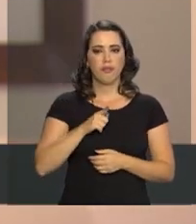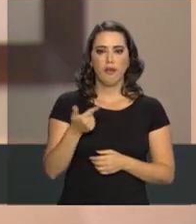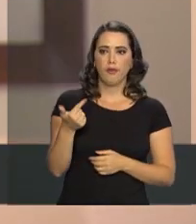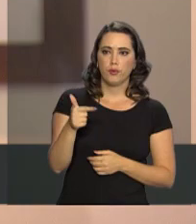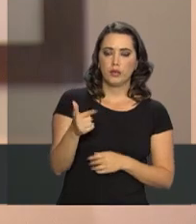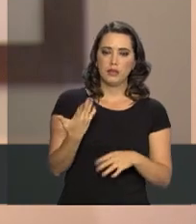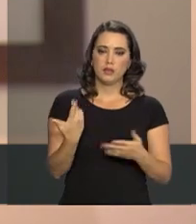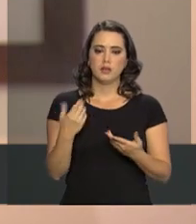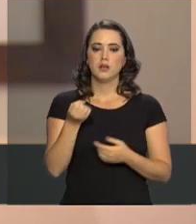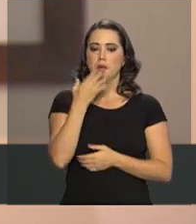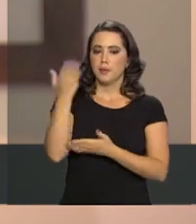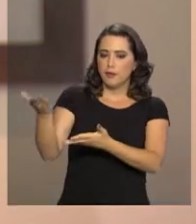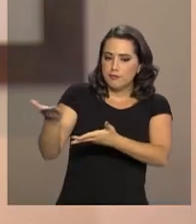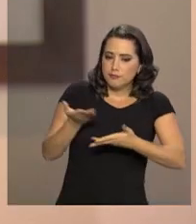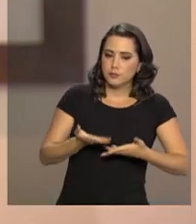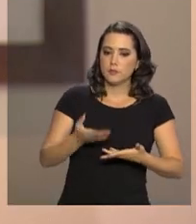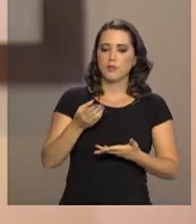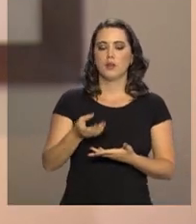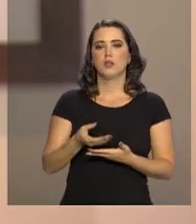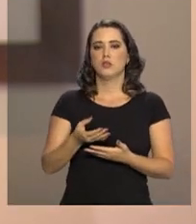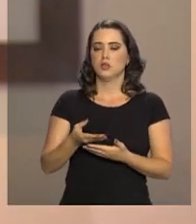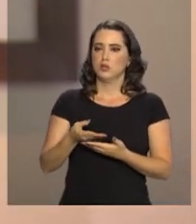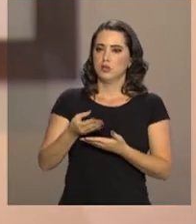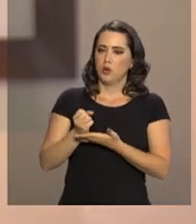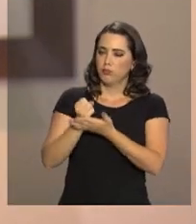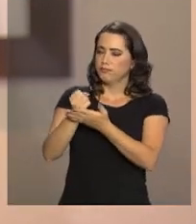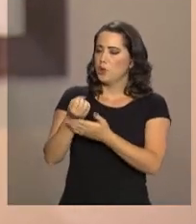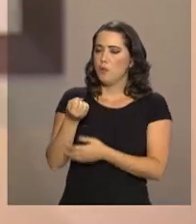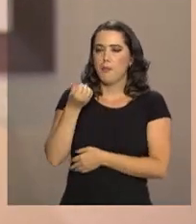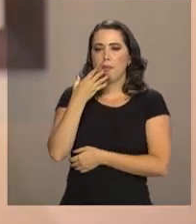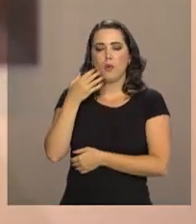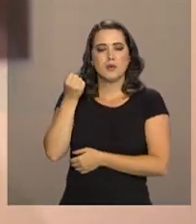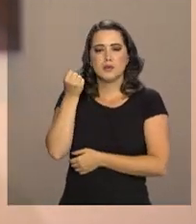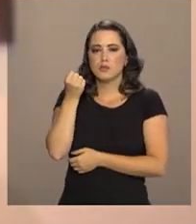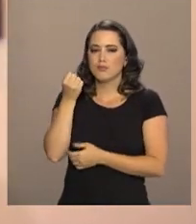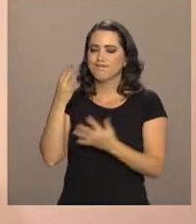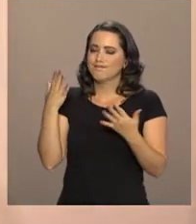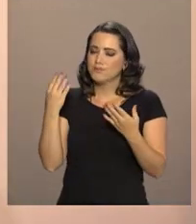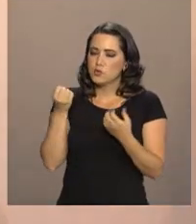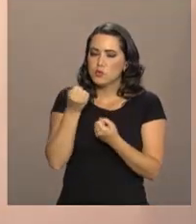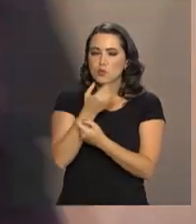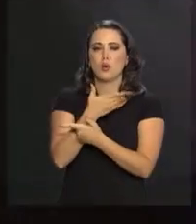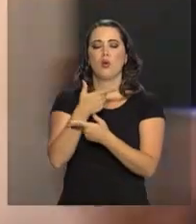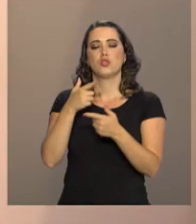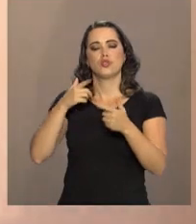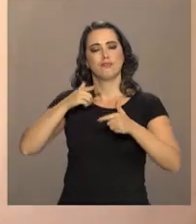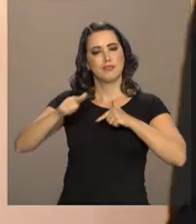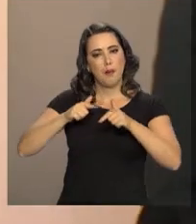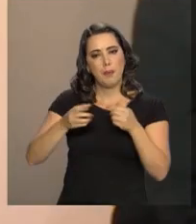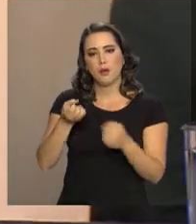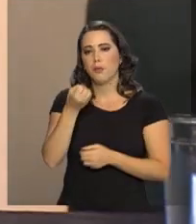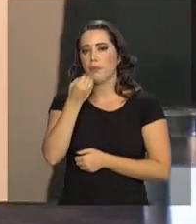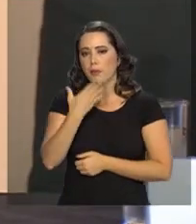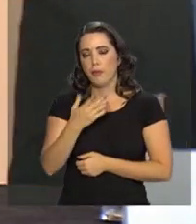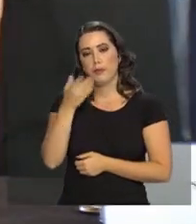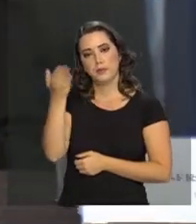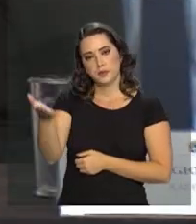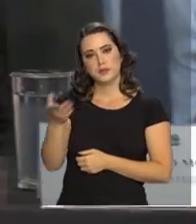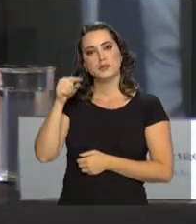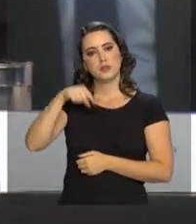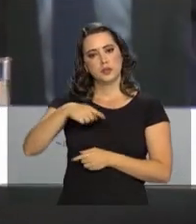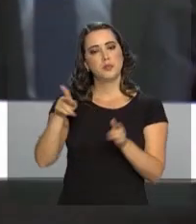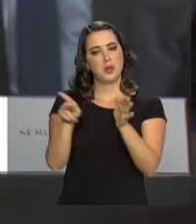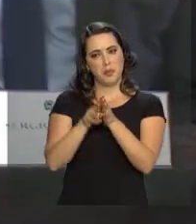Muito bem-vindo, doutor Moro. Desejo-lhe todo sucesso possível, porque seu sucesso é o sucesso do Brasil. O senhor tem aqui no